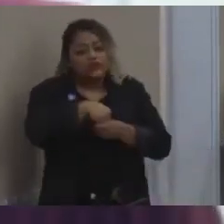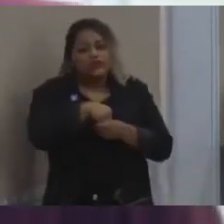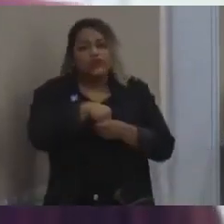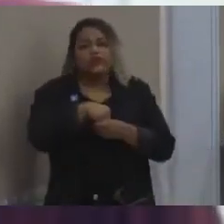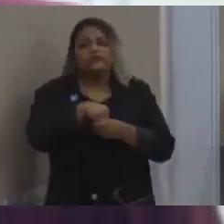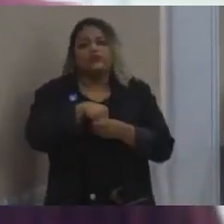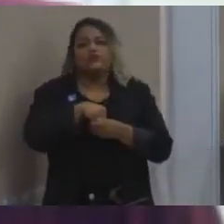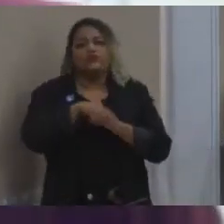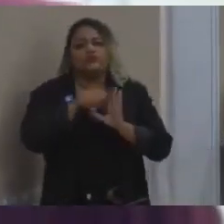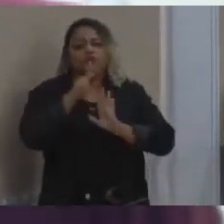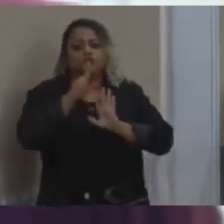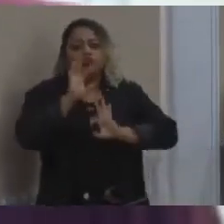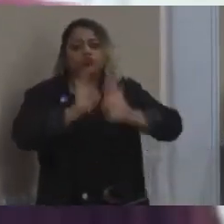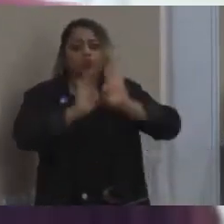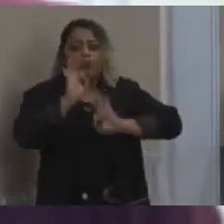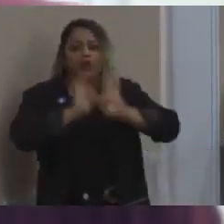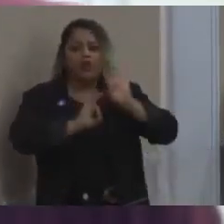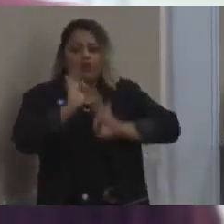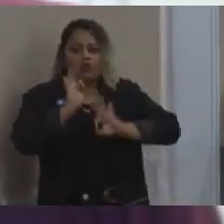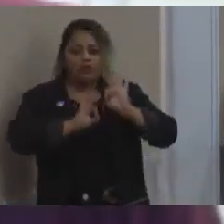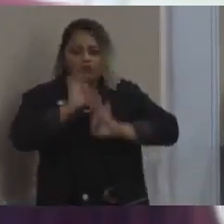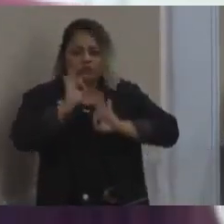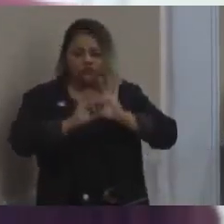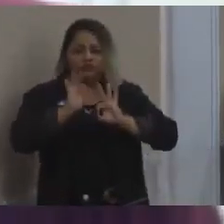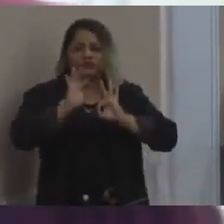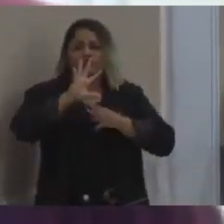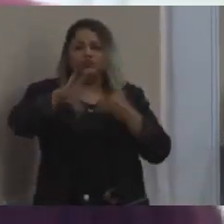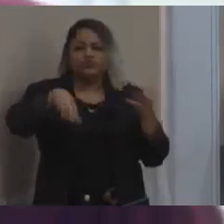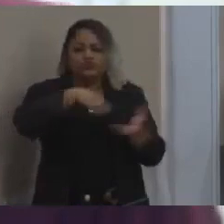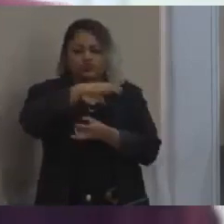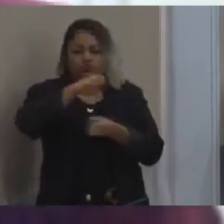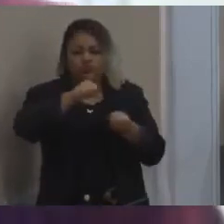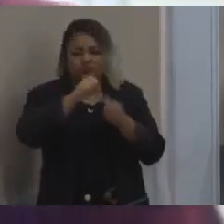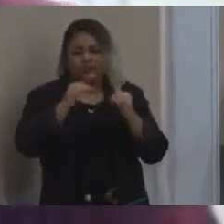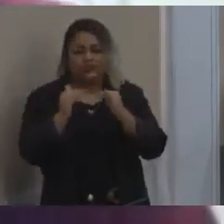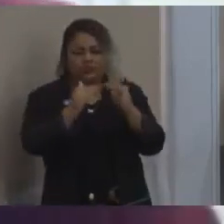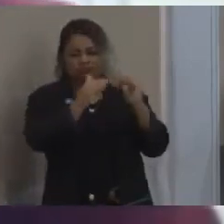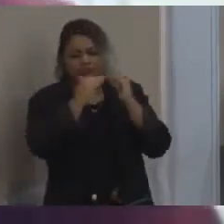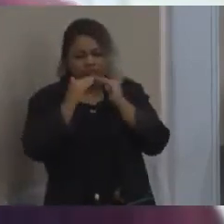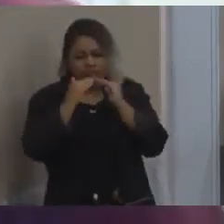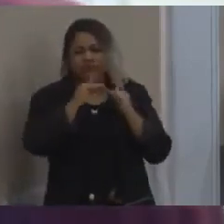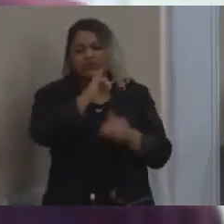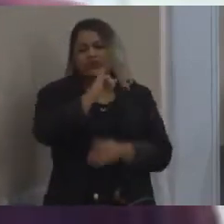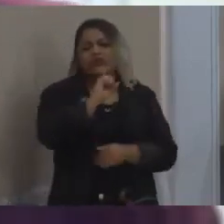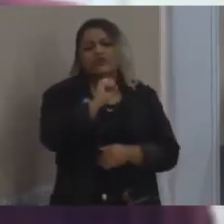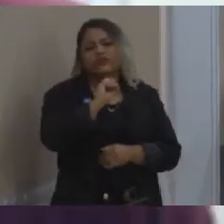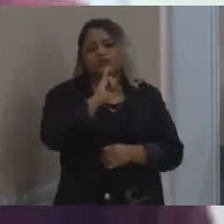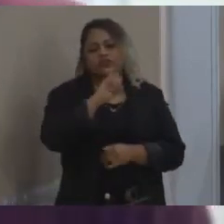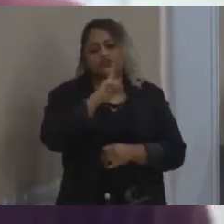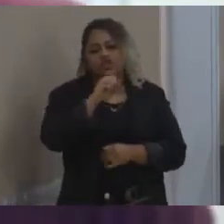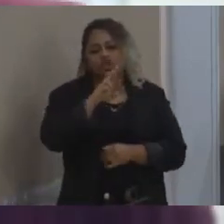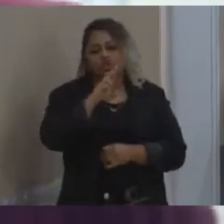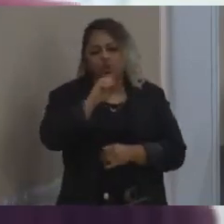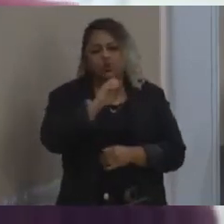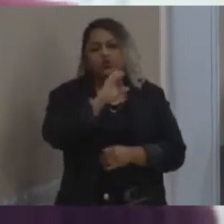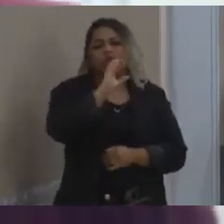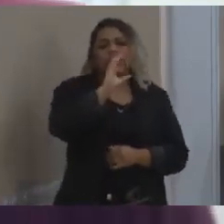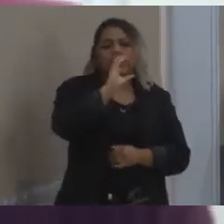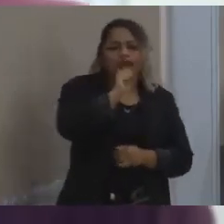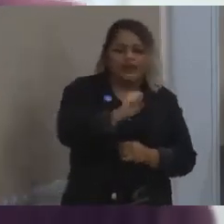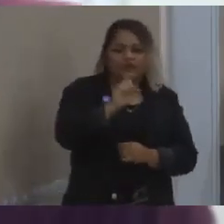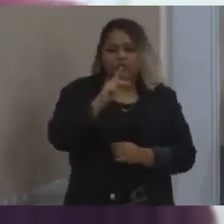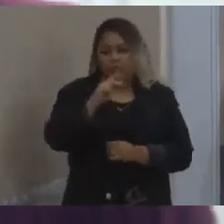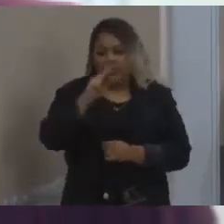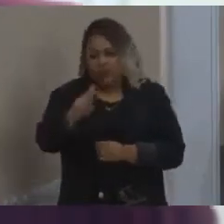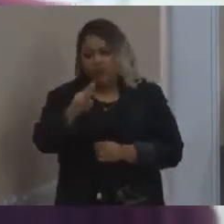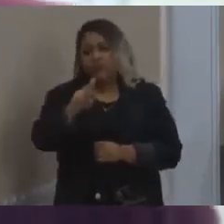construído, está sendo planejado através lá da SMPU, prevê reassentamentos